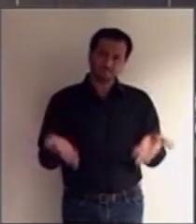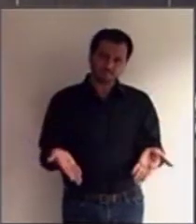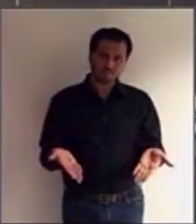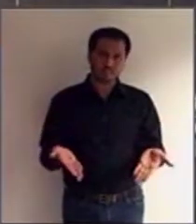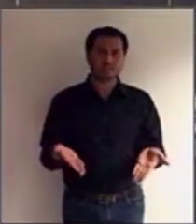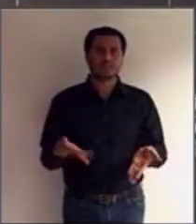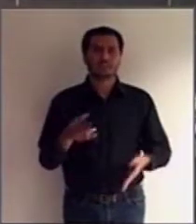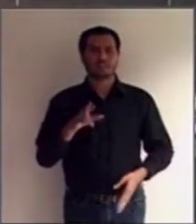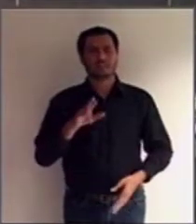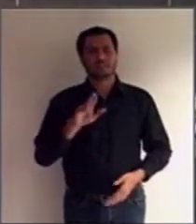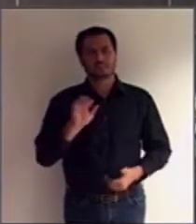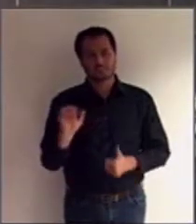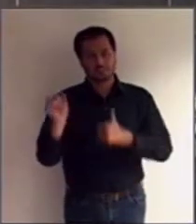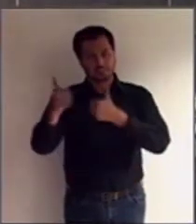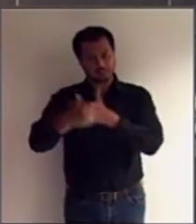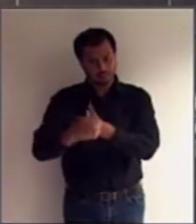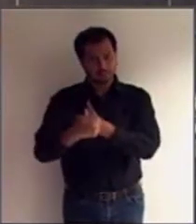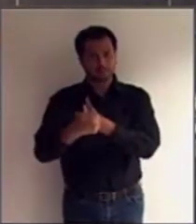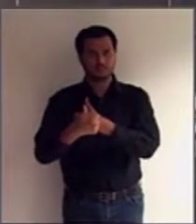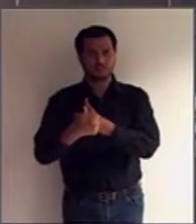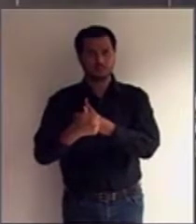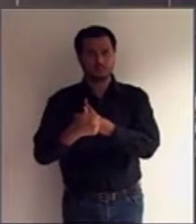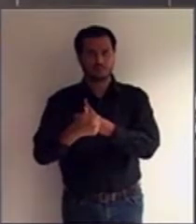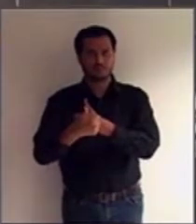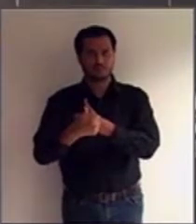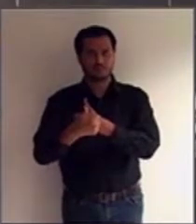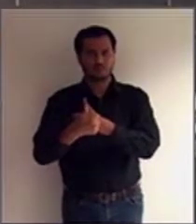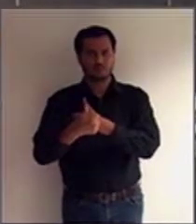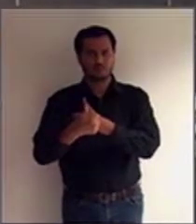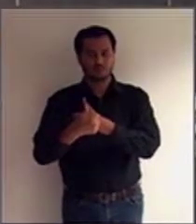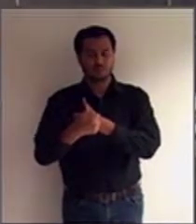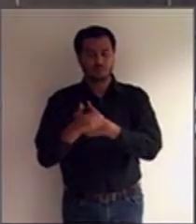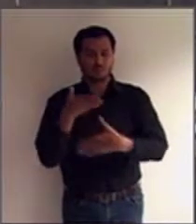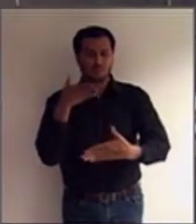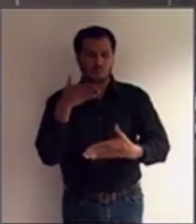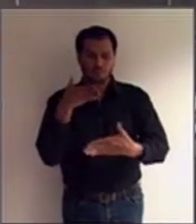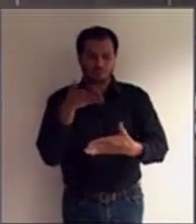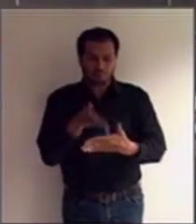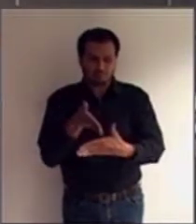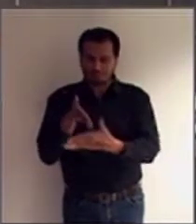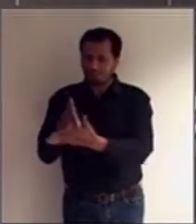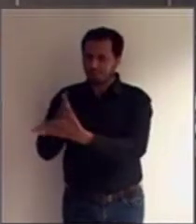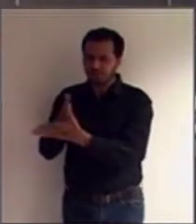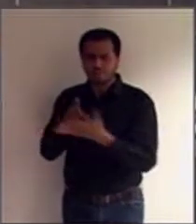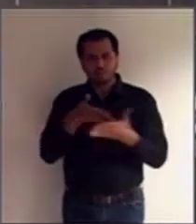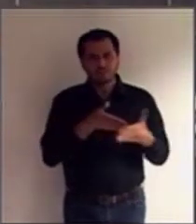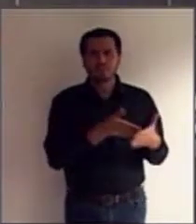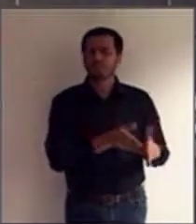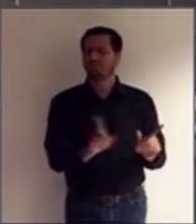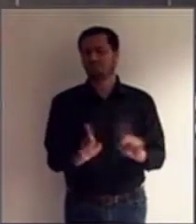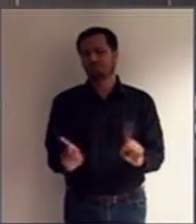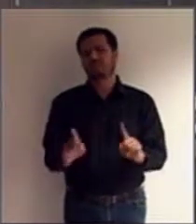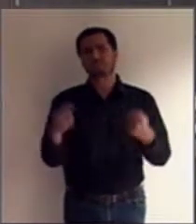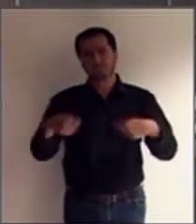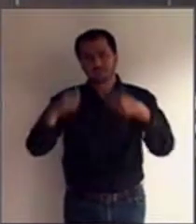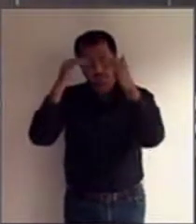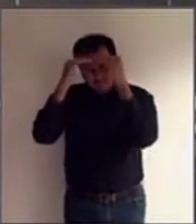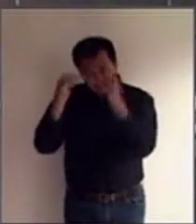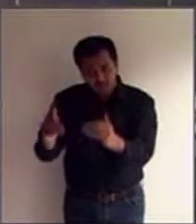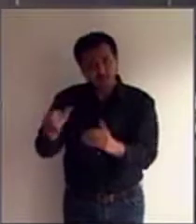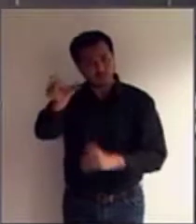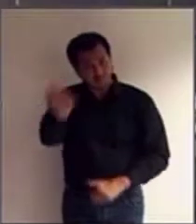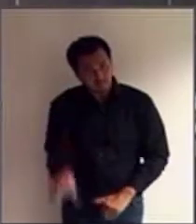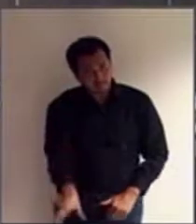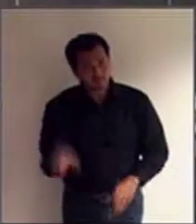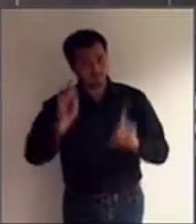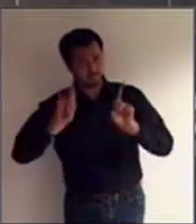interdição não pode ser absolutamente limitadora, ela tem que respeitar a vontade do curatelado. A pessoa